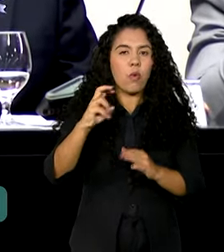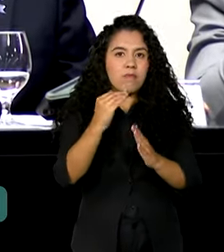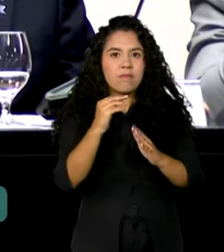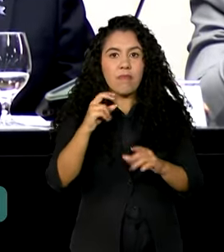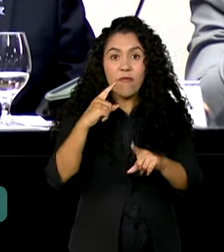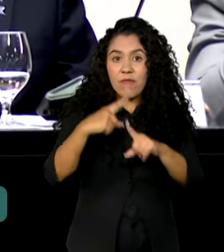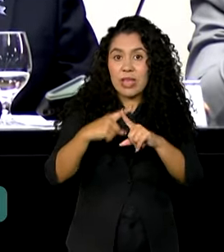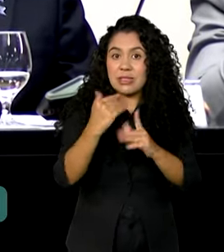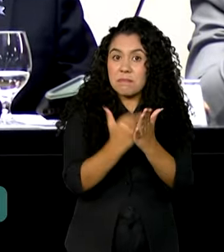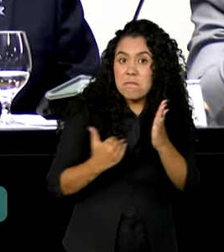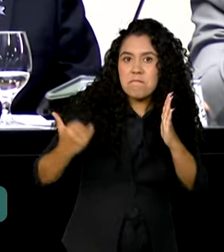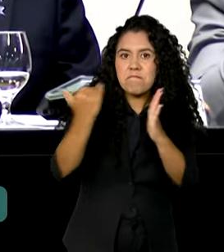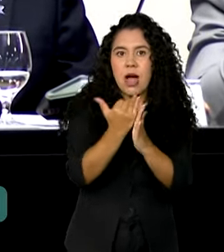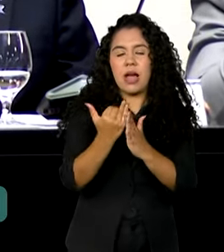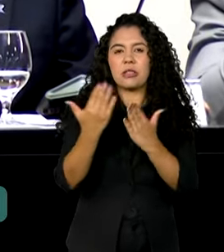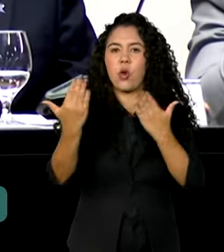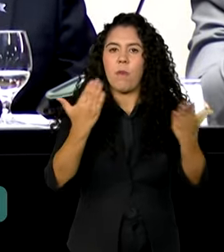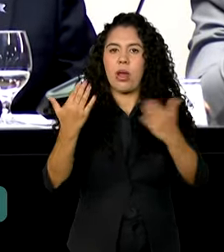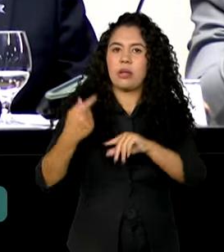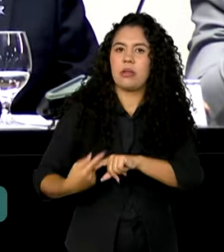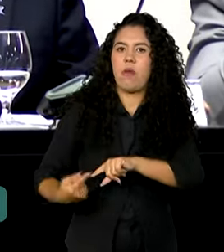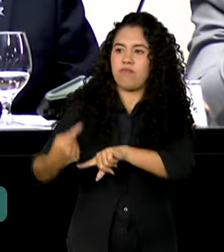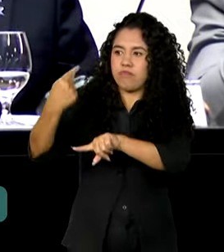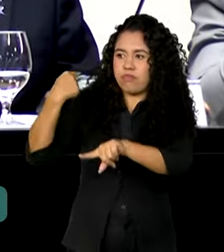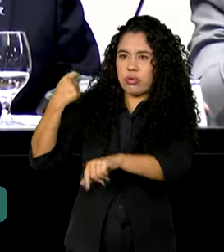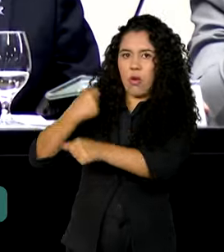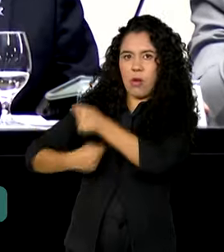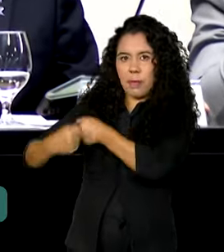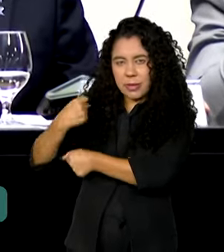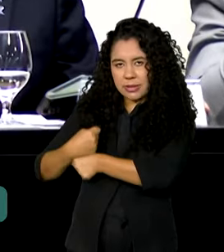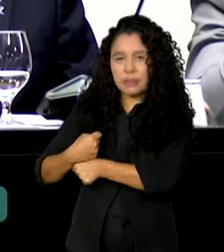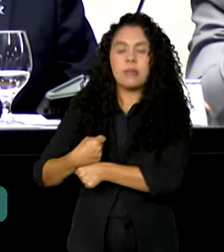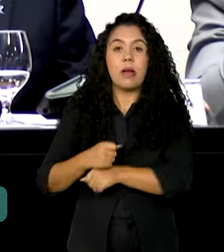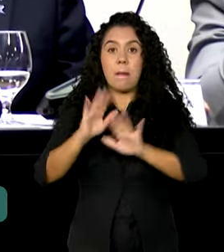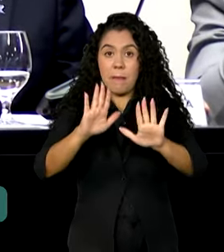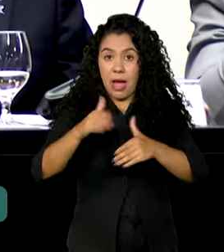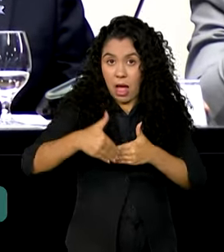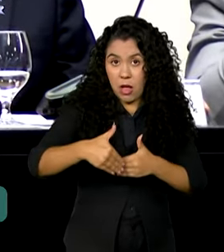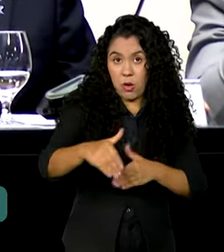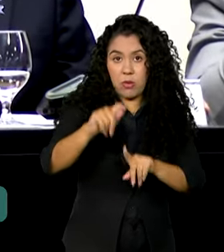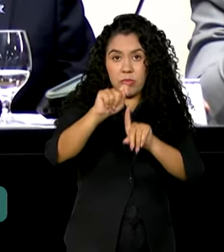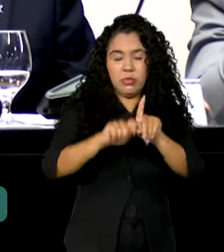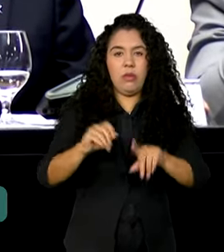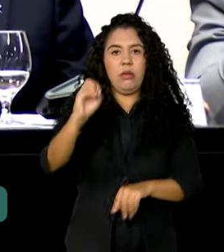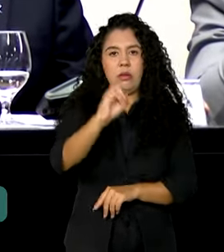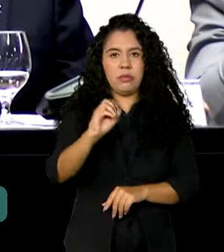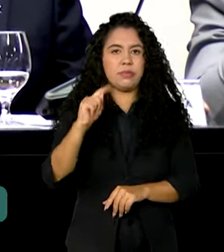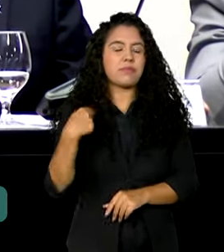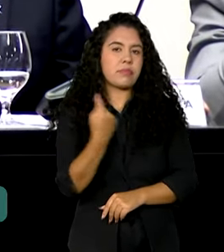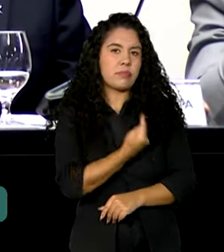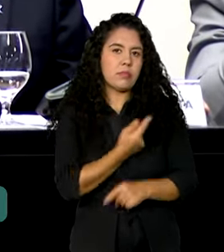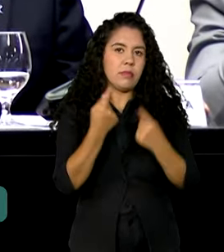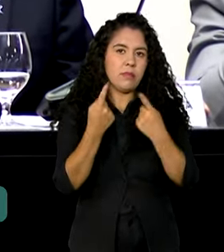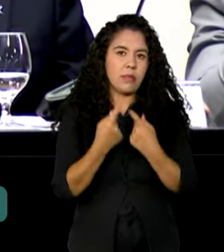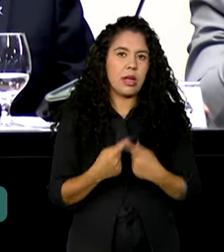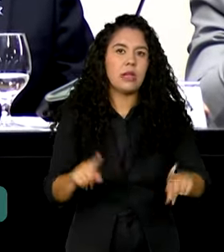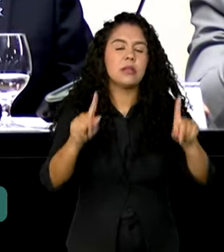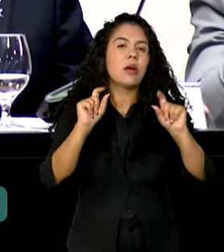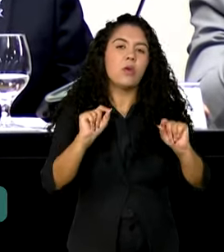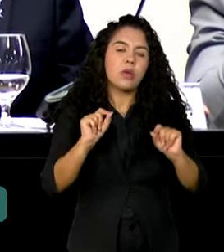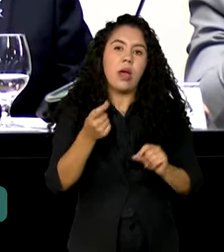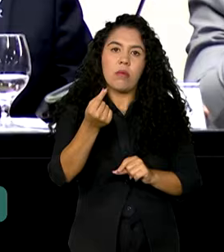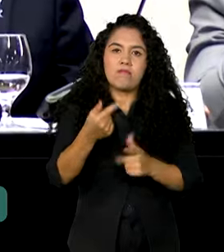destacar que nós vamos lançar, em outubro, uma linha de crédito com recurso da TR,